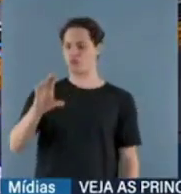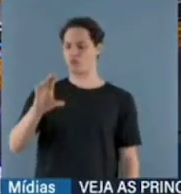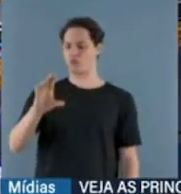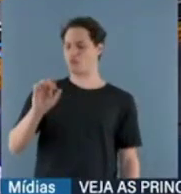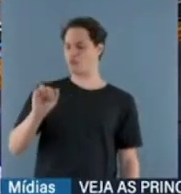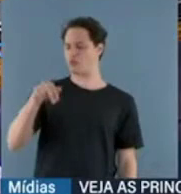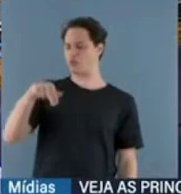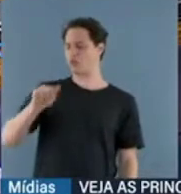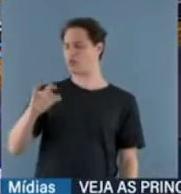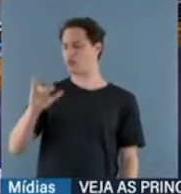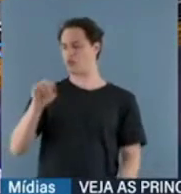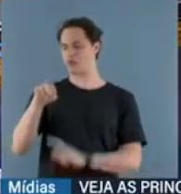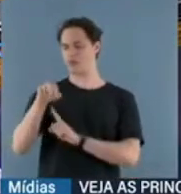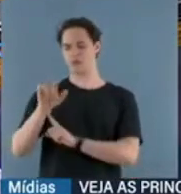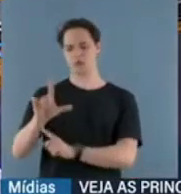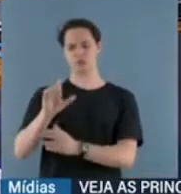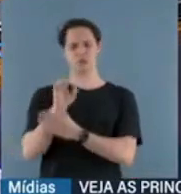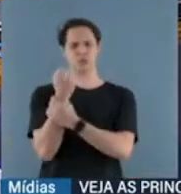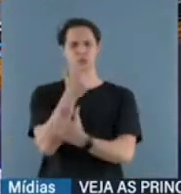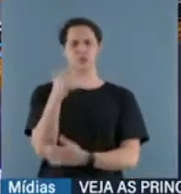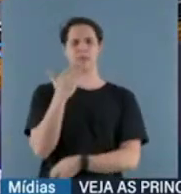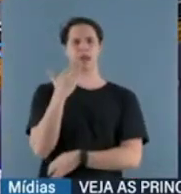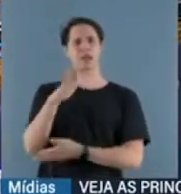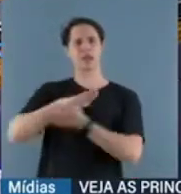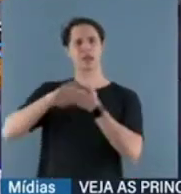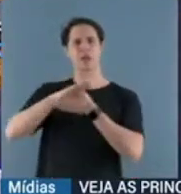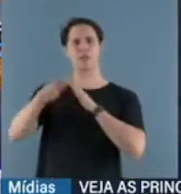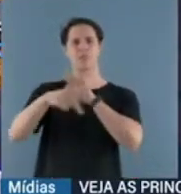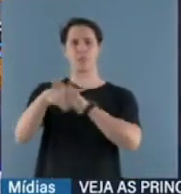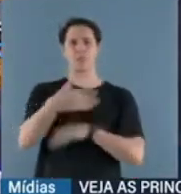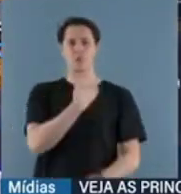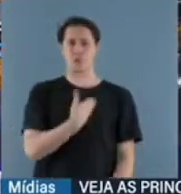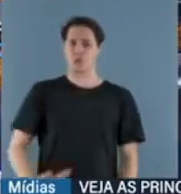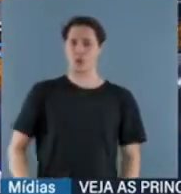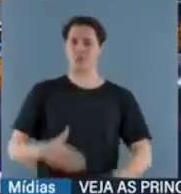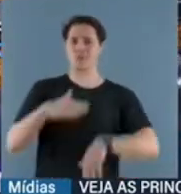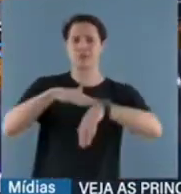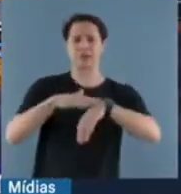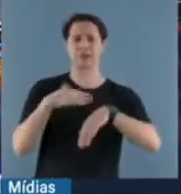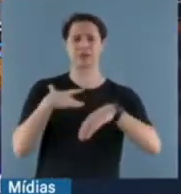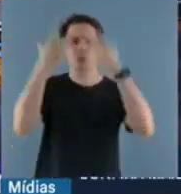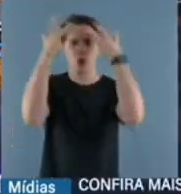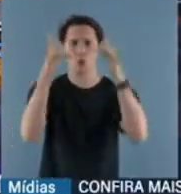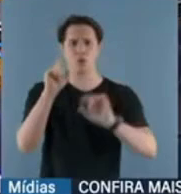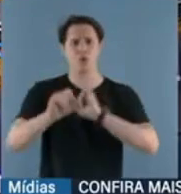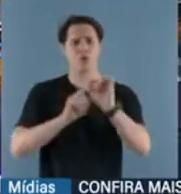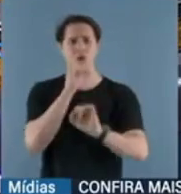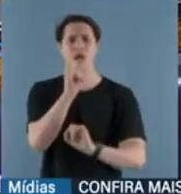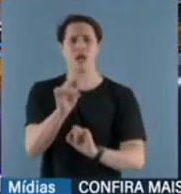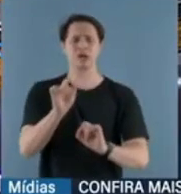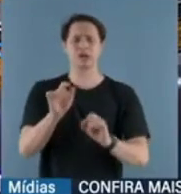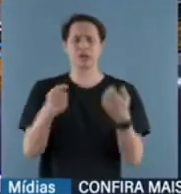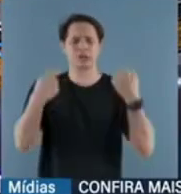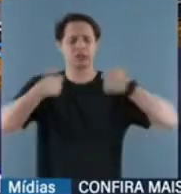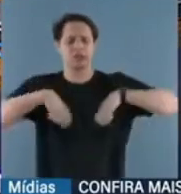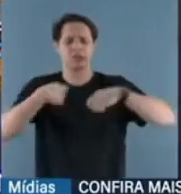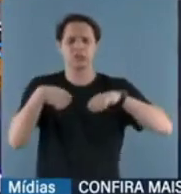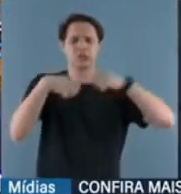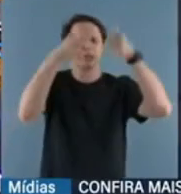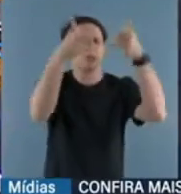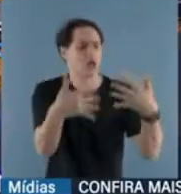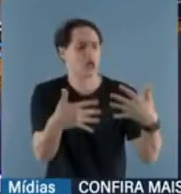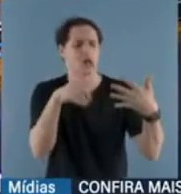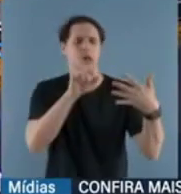sem requisição do governador. Chega uma hora que eu não sei mais o que dizer. Se é preciso desenhar ou